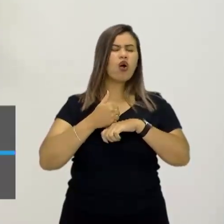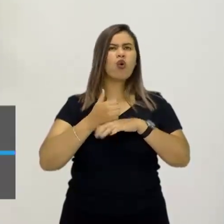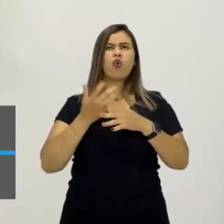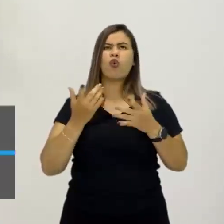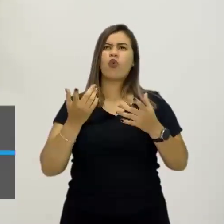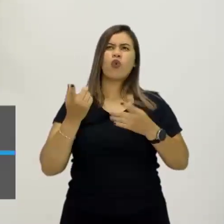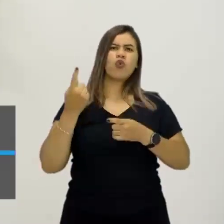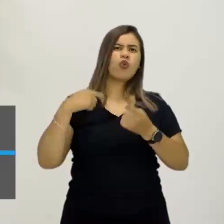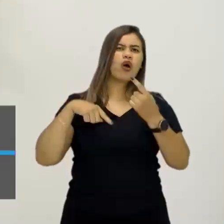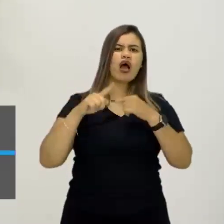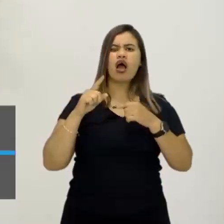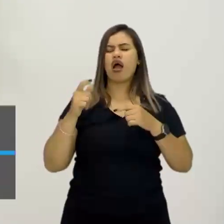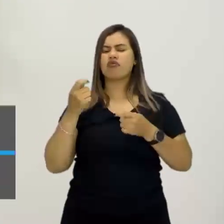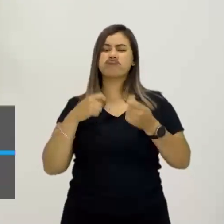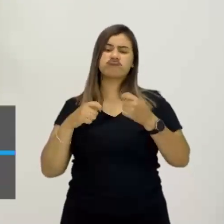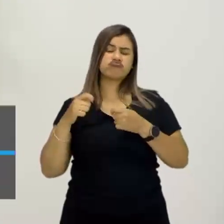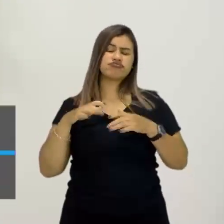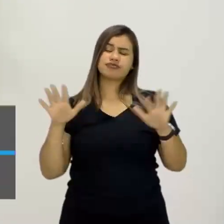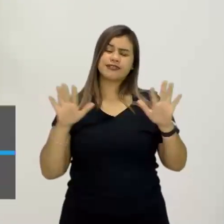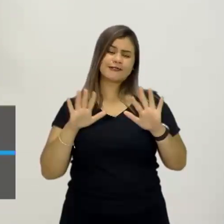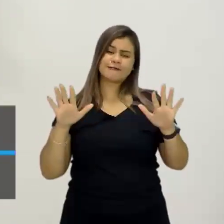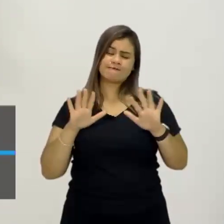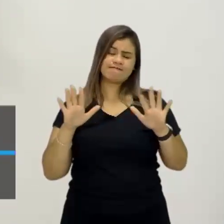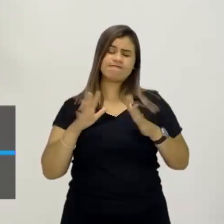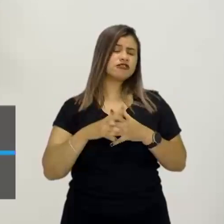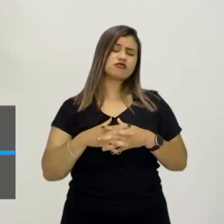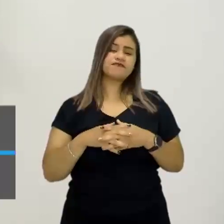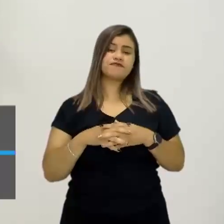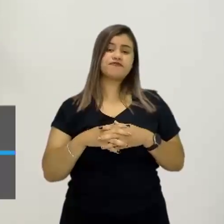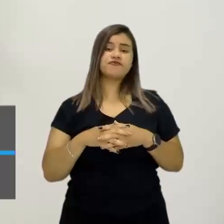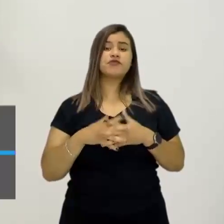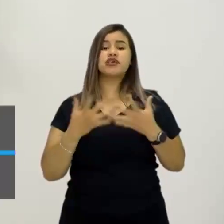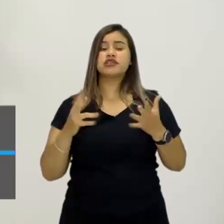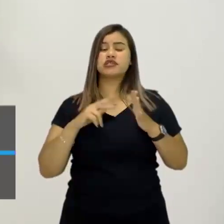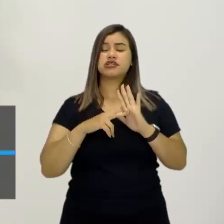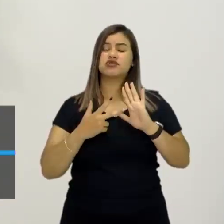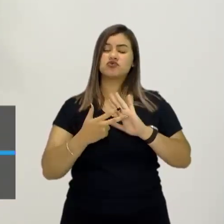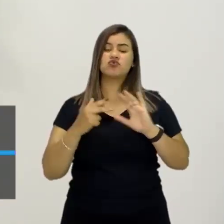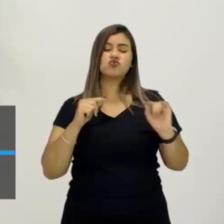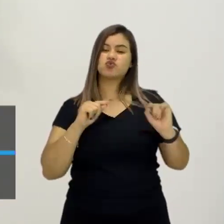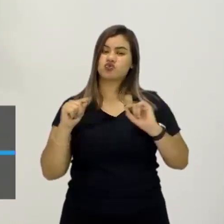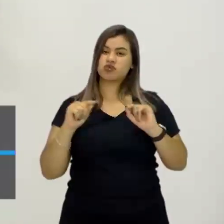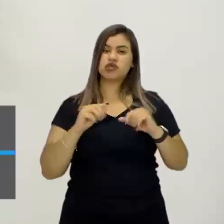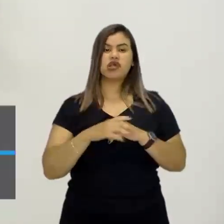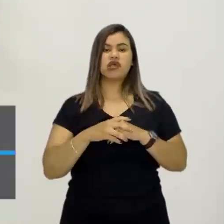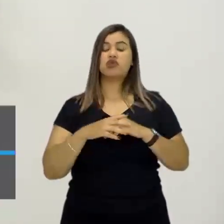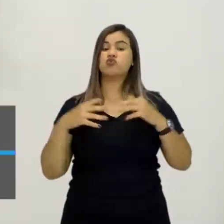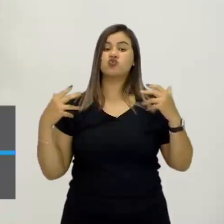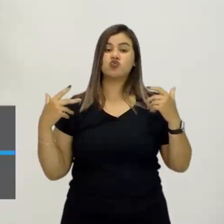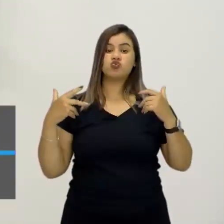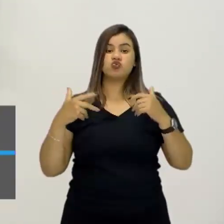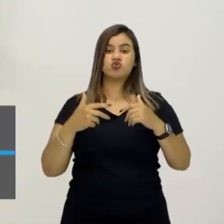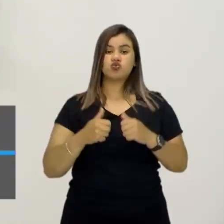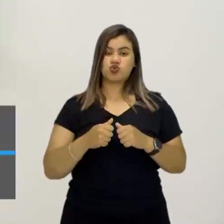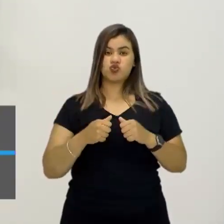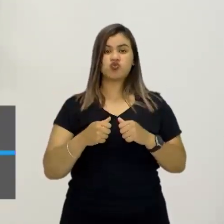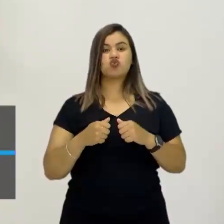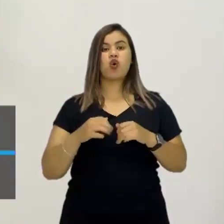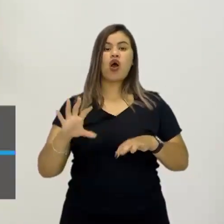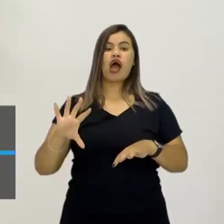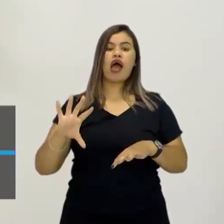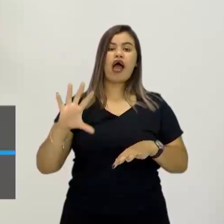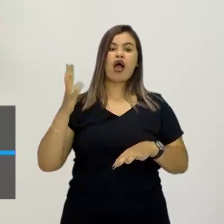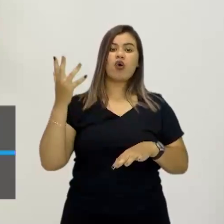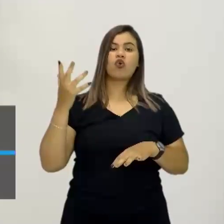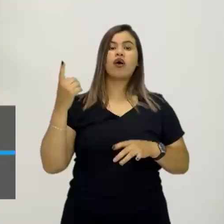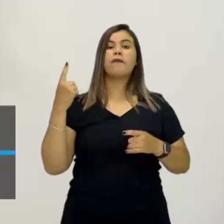econômico, etc. E daí o que eu quero dizer com isso é o seguinte, tudo isso acontece